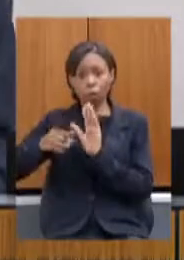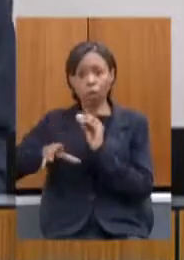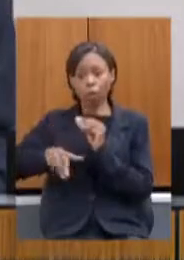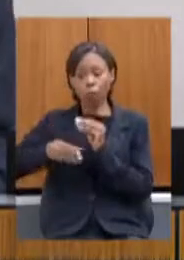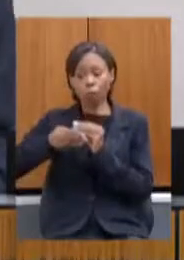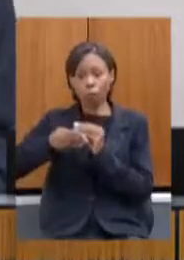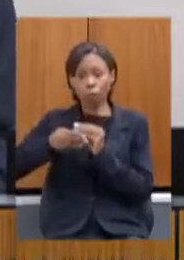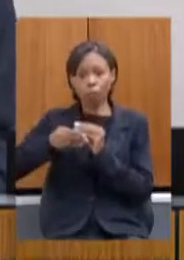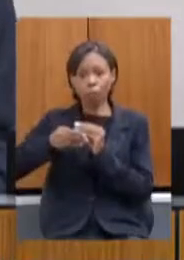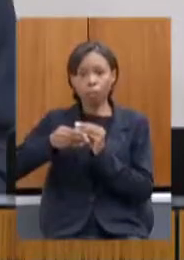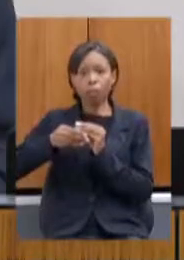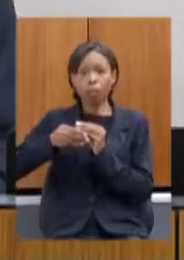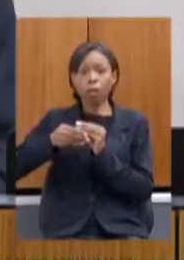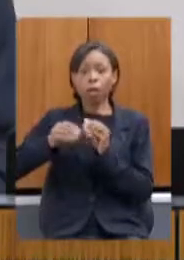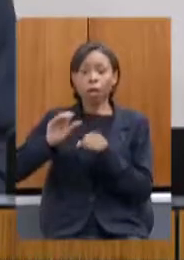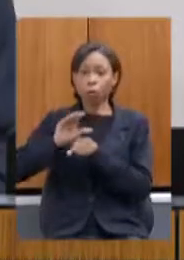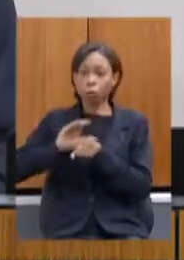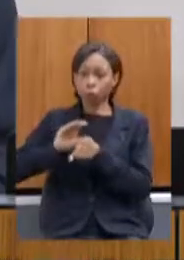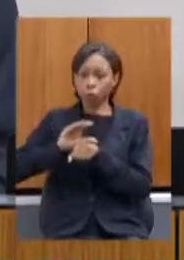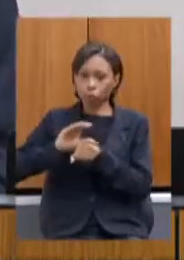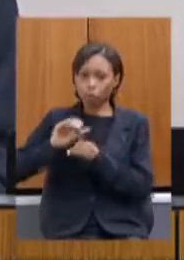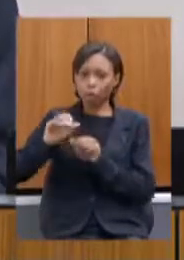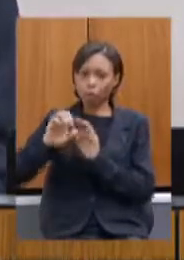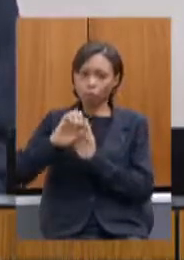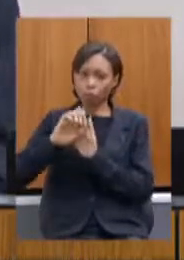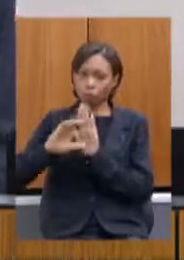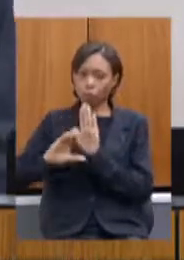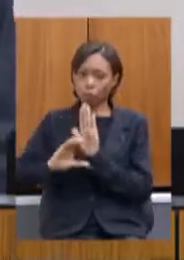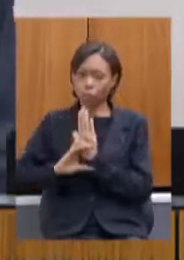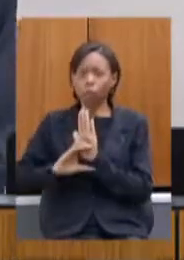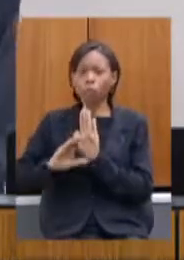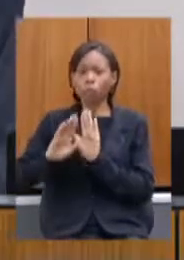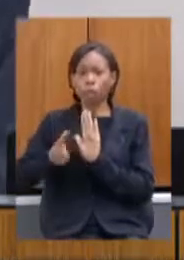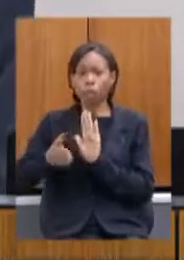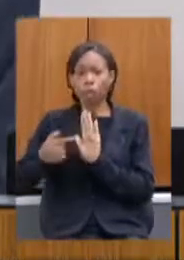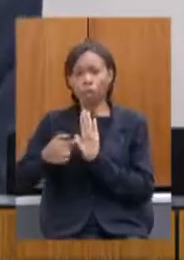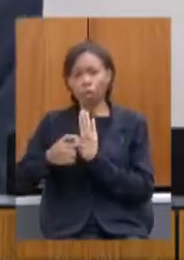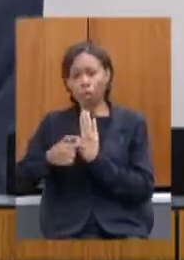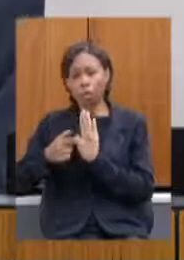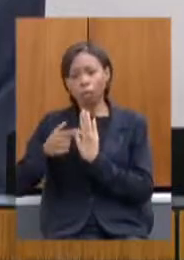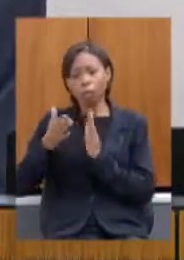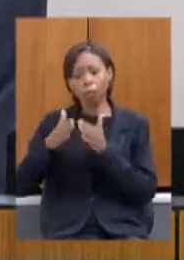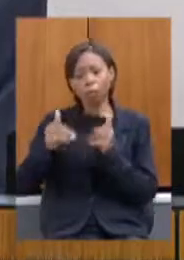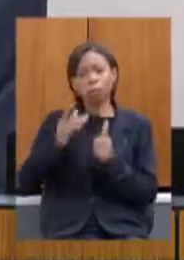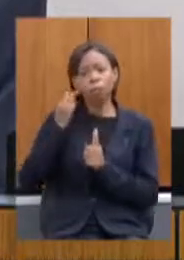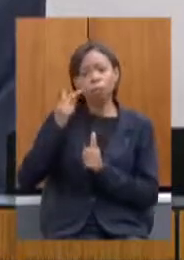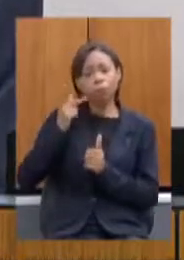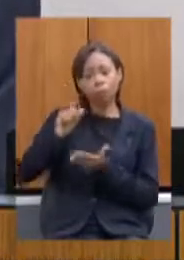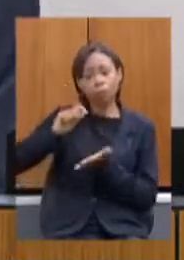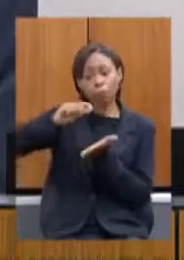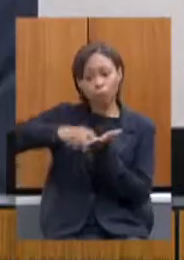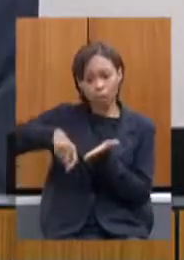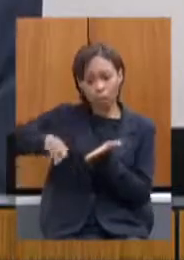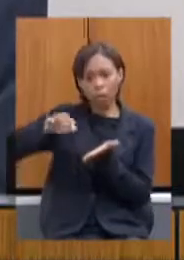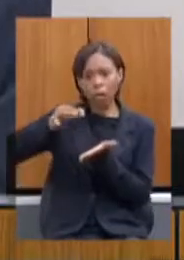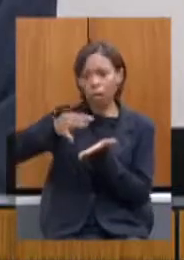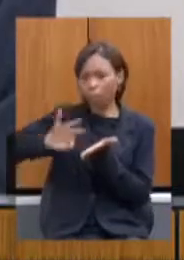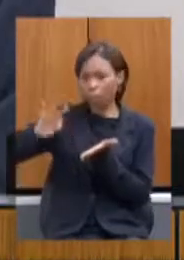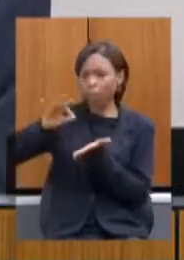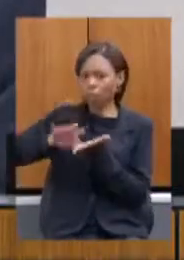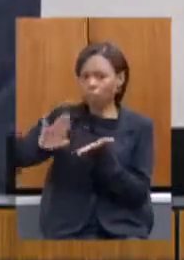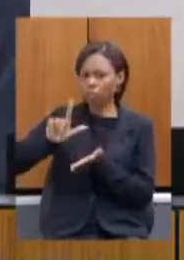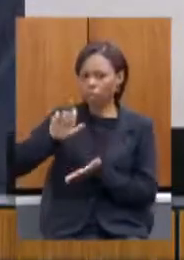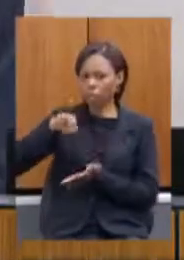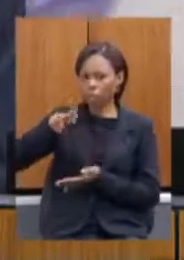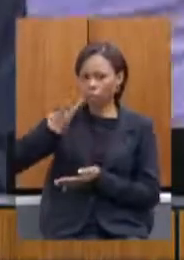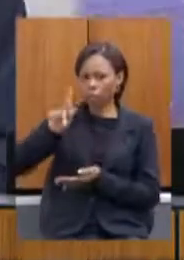nossa mão já pedindo aos colegas deputados que estão participando dessa reunião assinar essa proposta já temos aqui assinatura da deputada Leninha